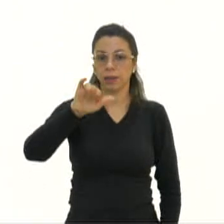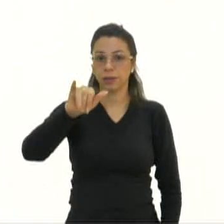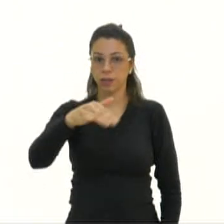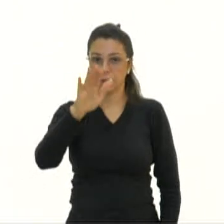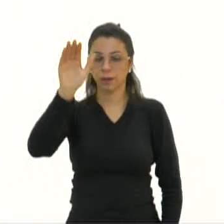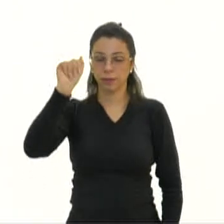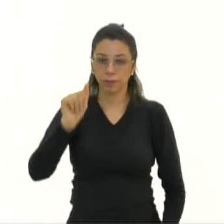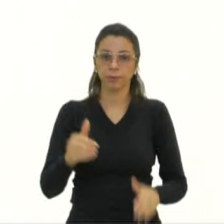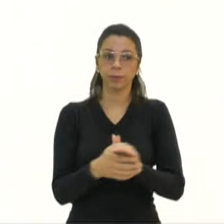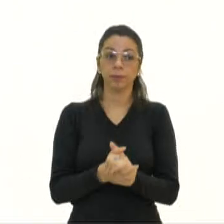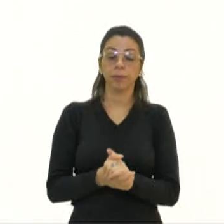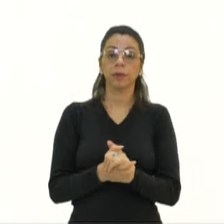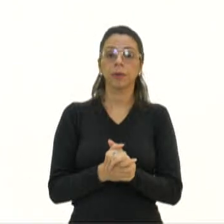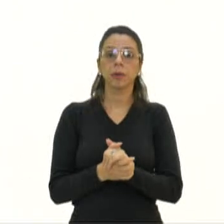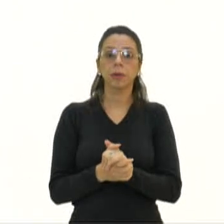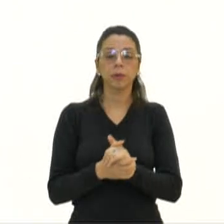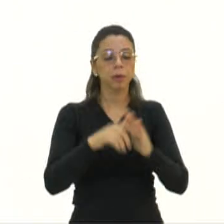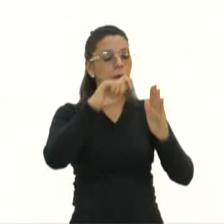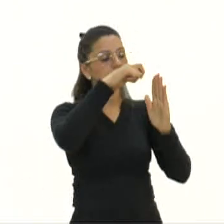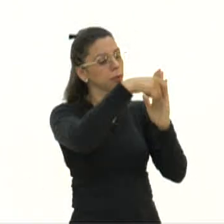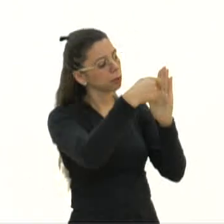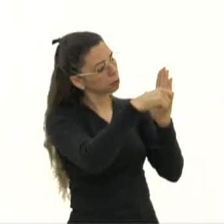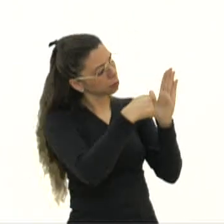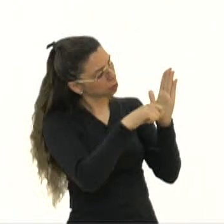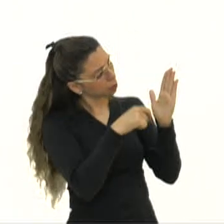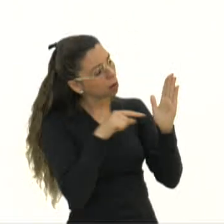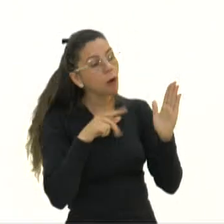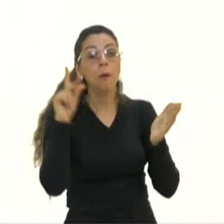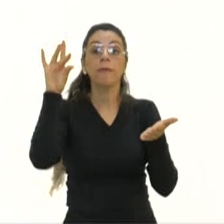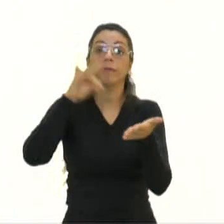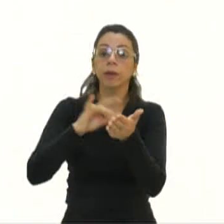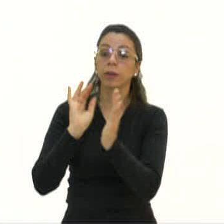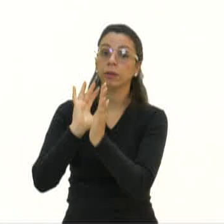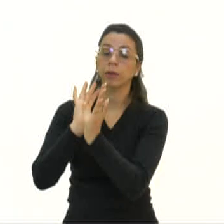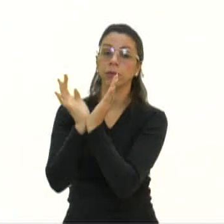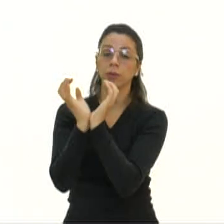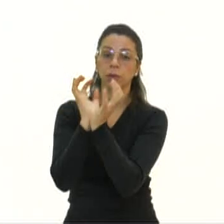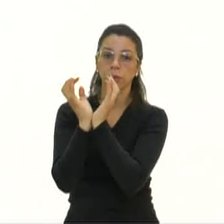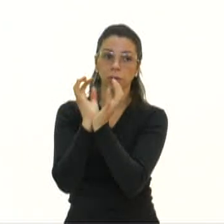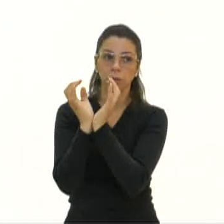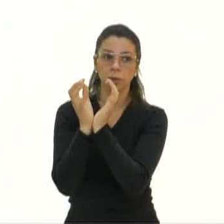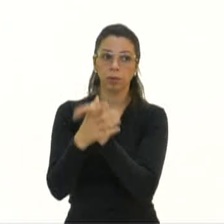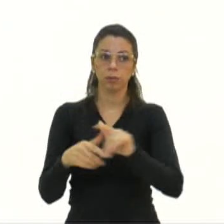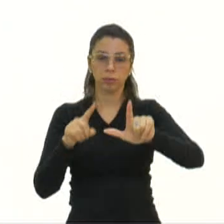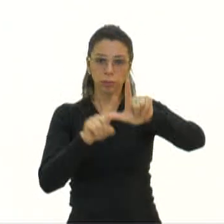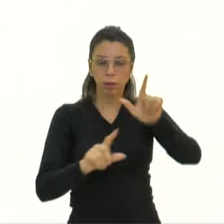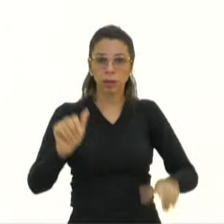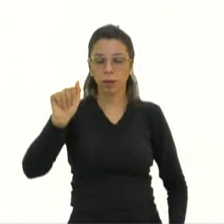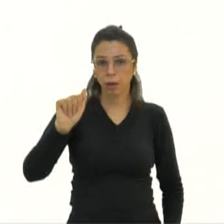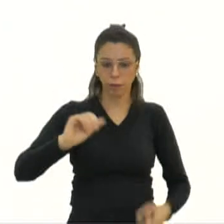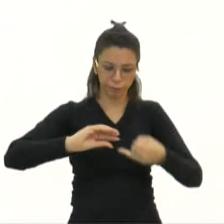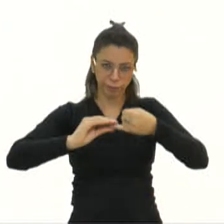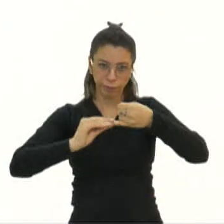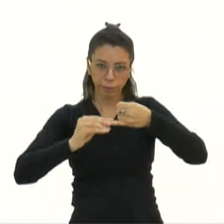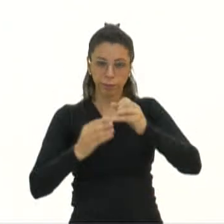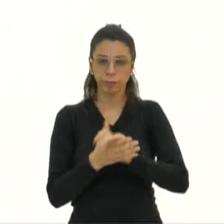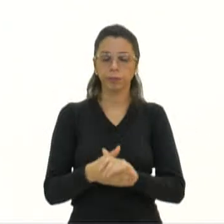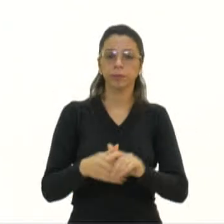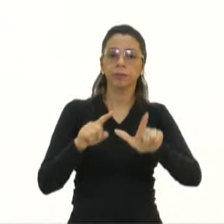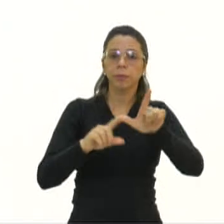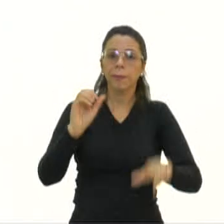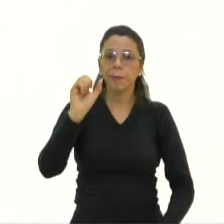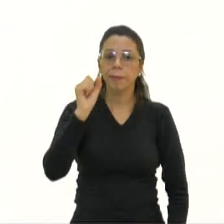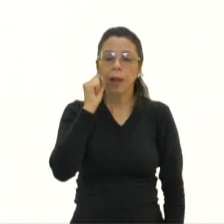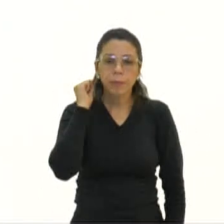verdadeiro legume biológico é qual? Letra A, vagem de feijão. Letra B, cenoura.